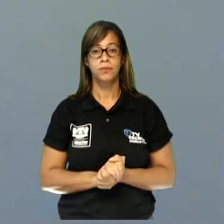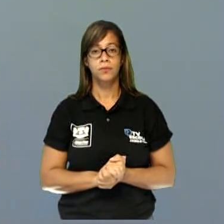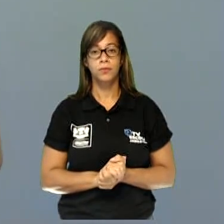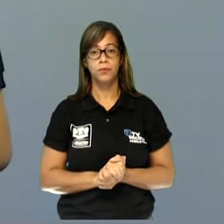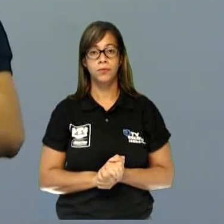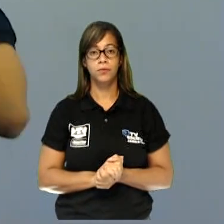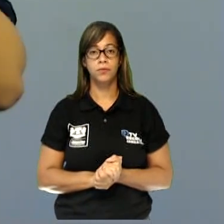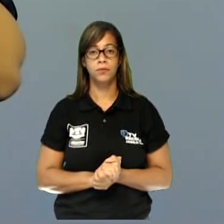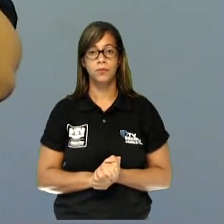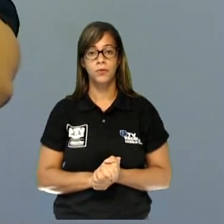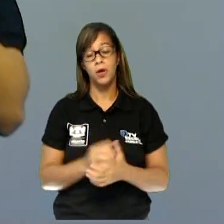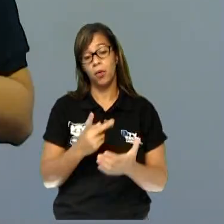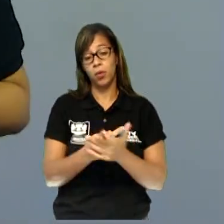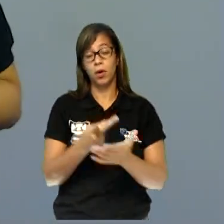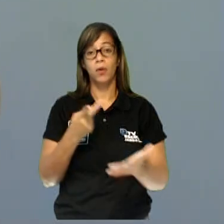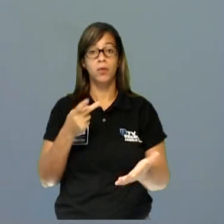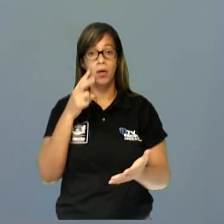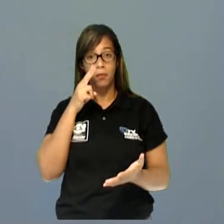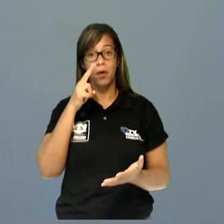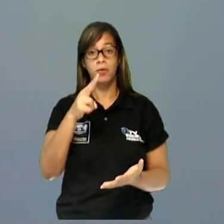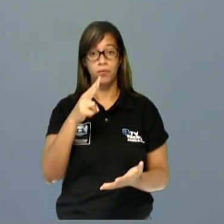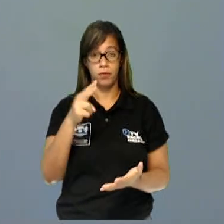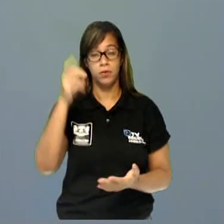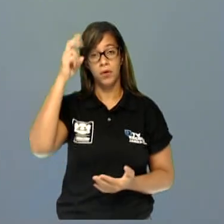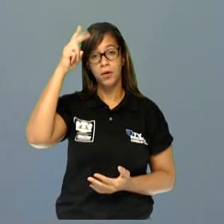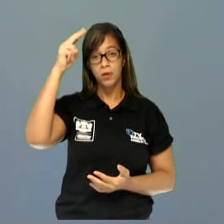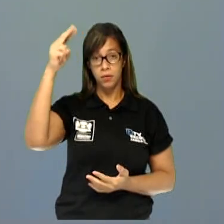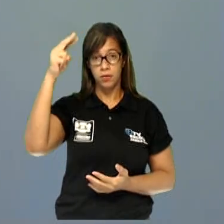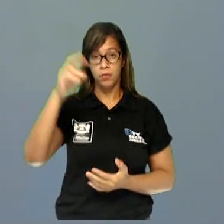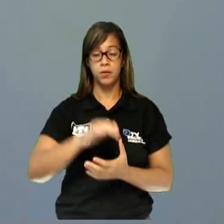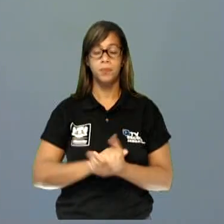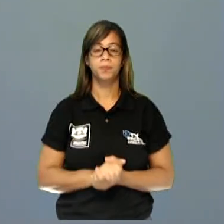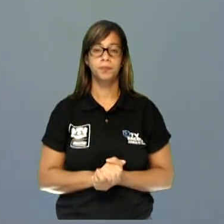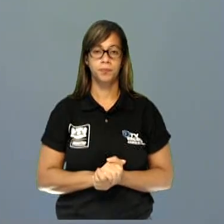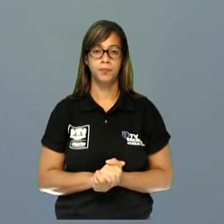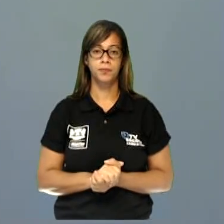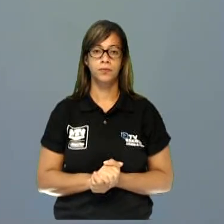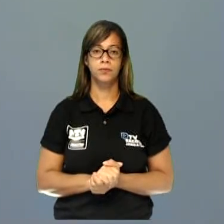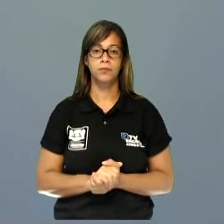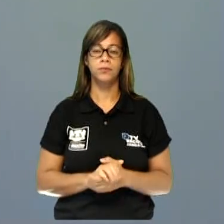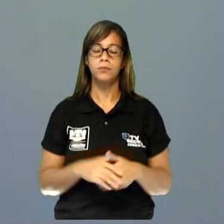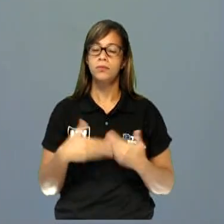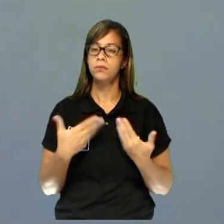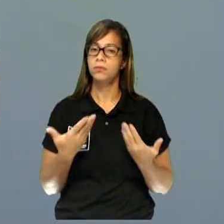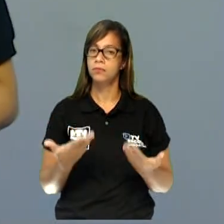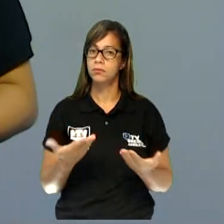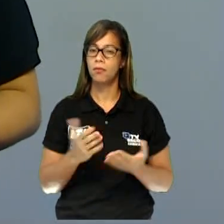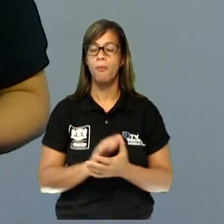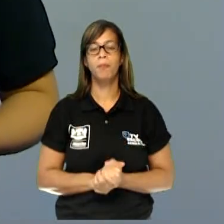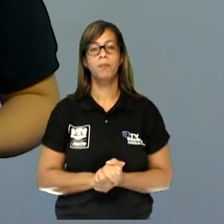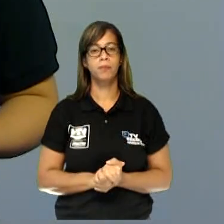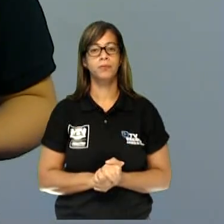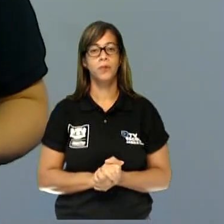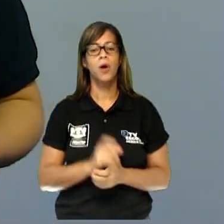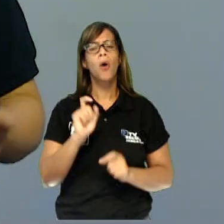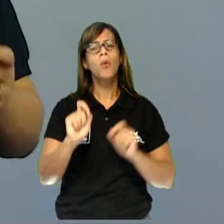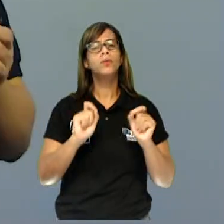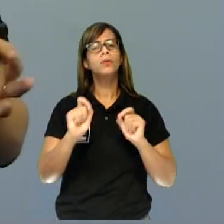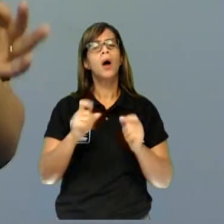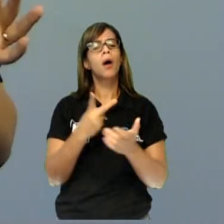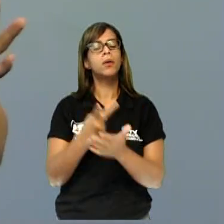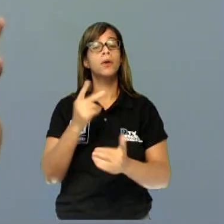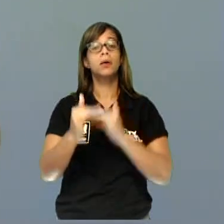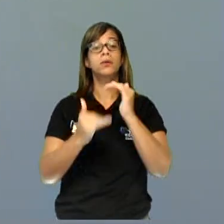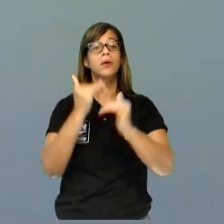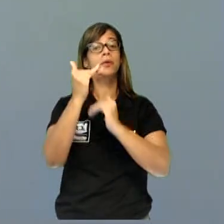história. Então, nós temos aí o desenvolvimento. Bom, então o que acontece no desenvolvimento da